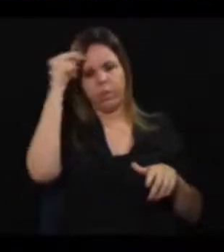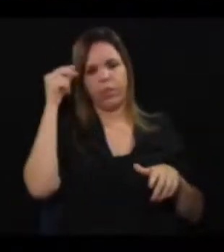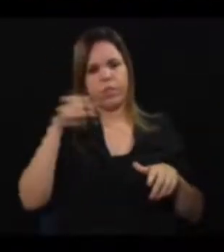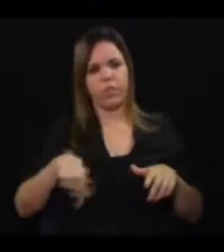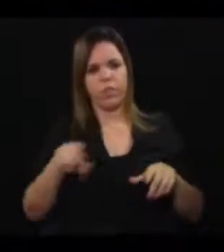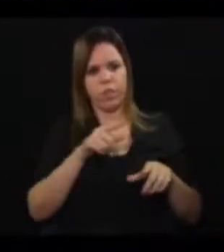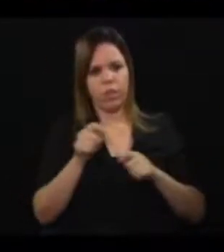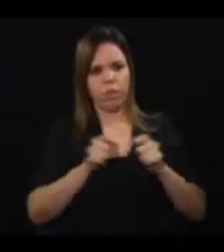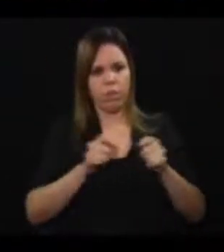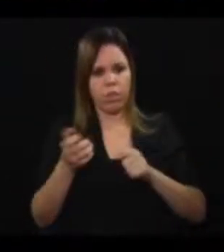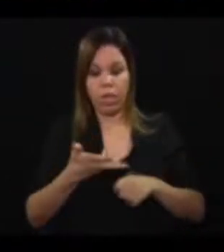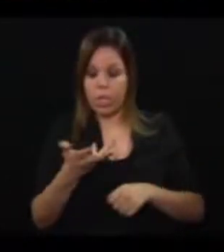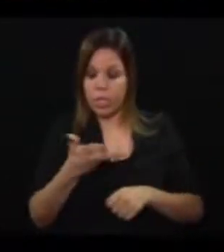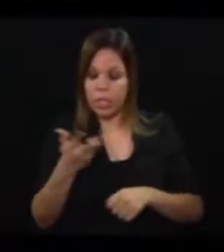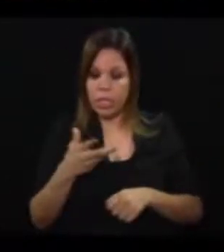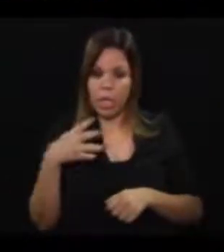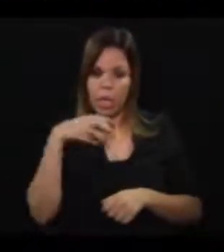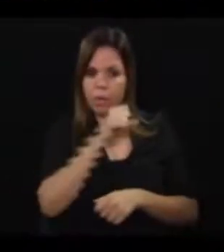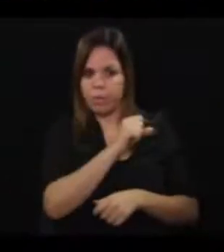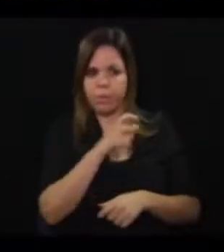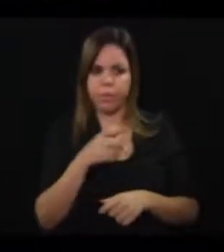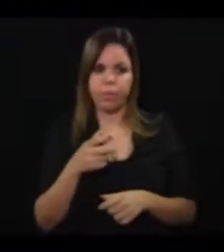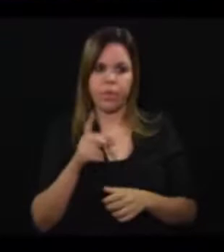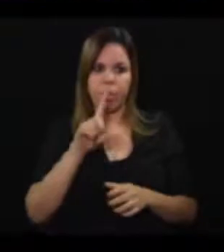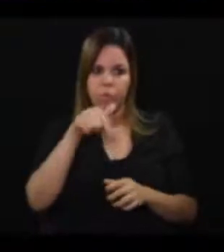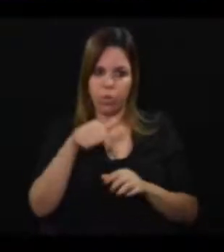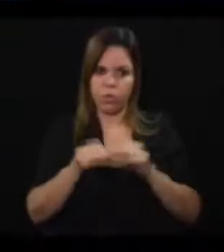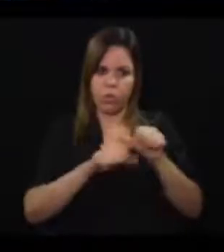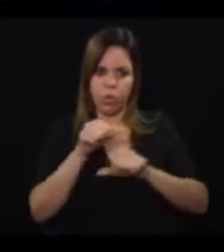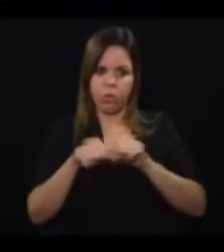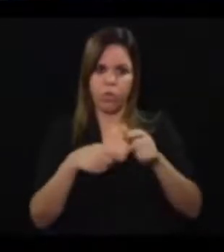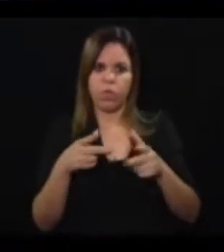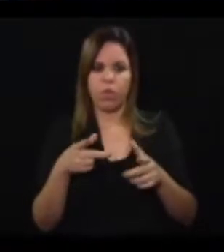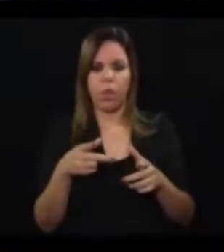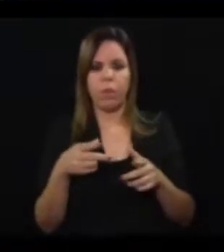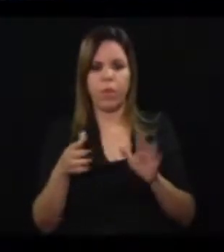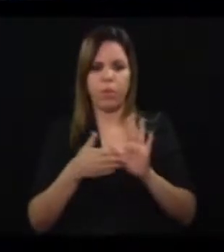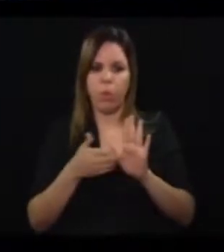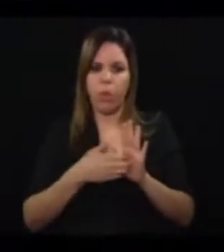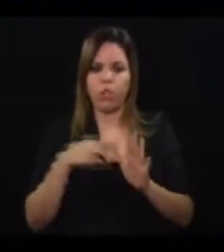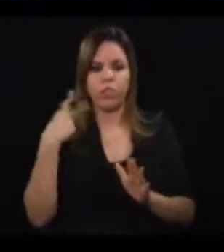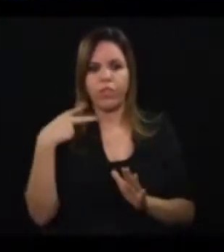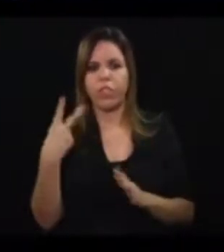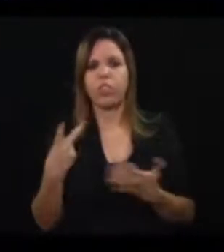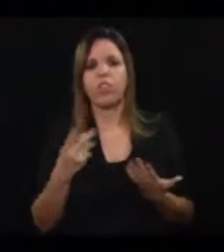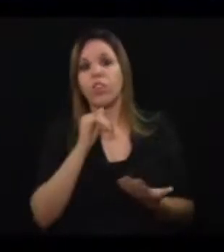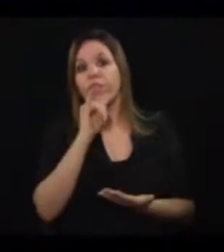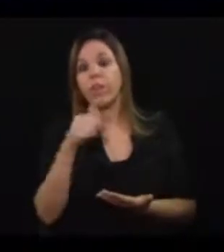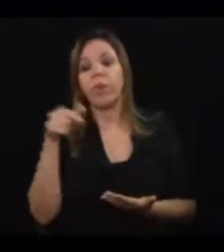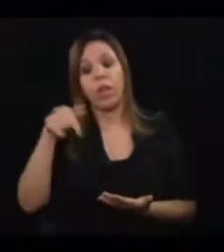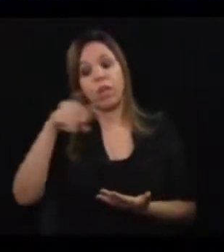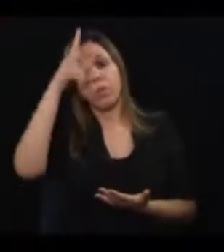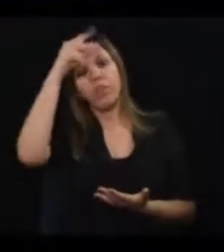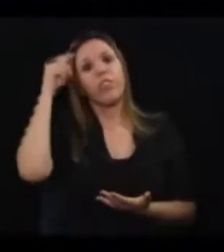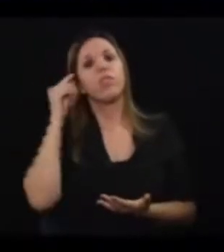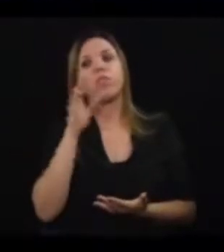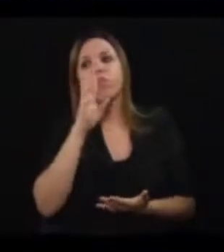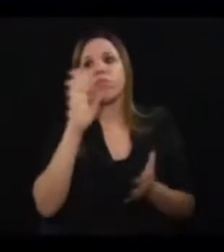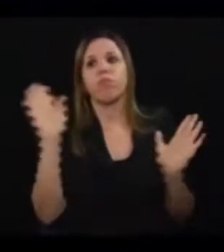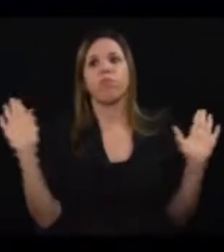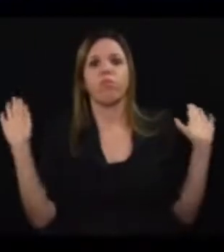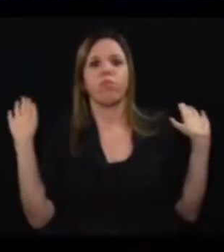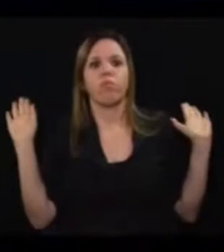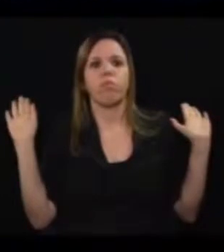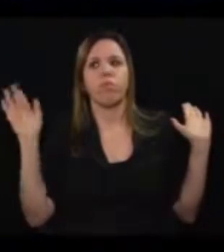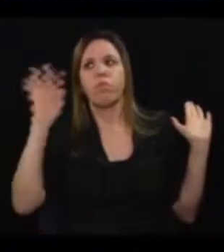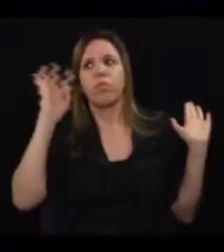mas ele pode ser complementado depois pelas propostas dos vereadores. Nós falamos, olha, não dá para a Prefeitura ficar omissa, porque vamos